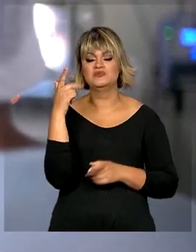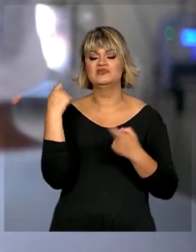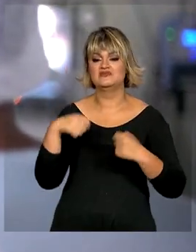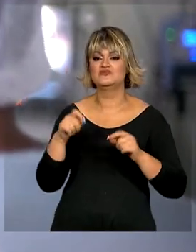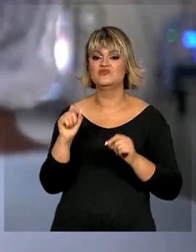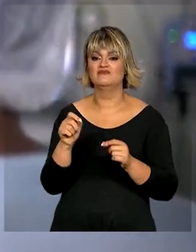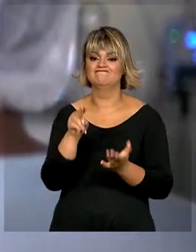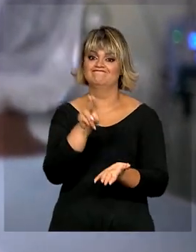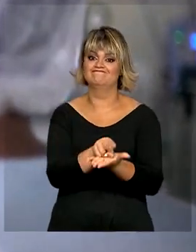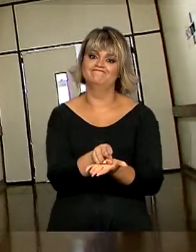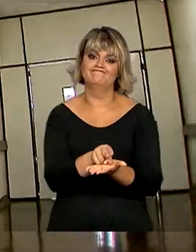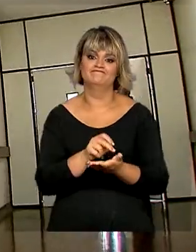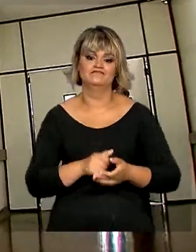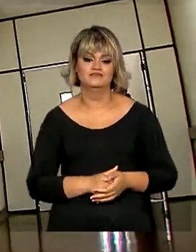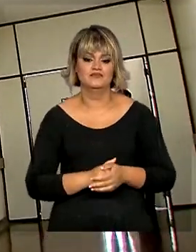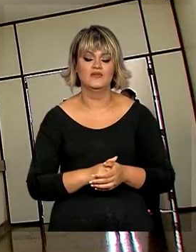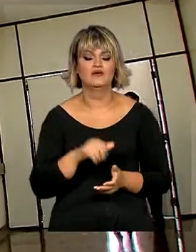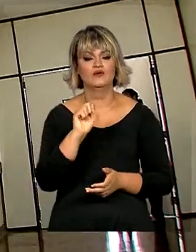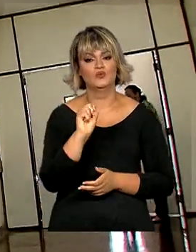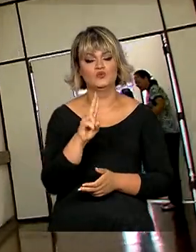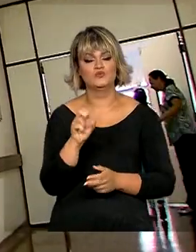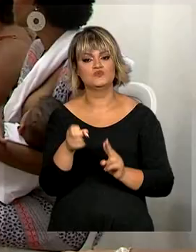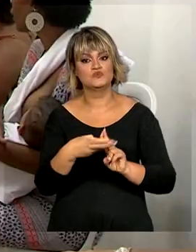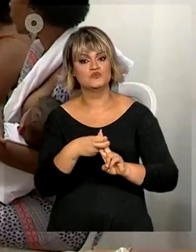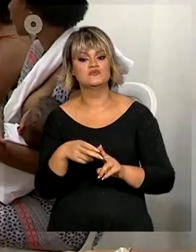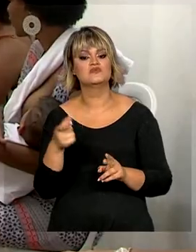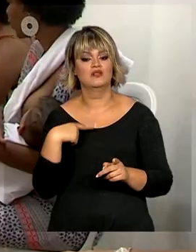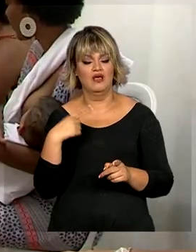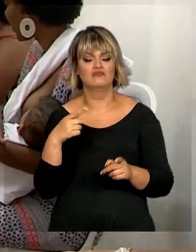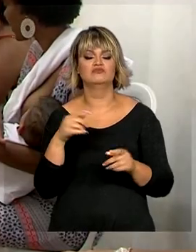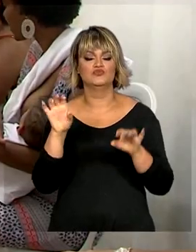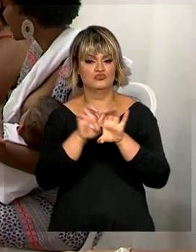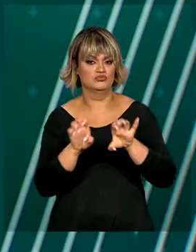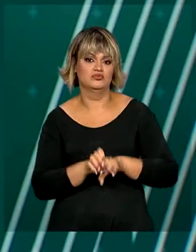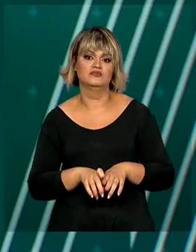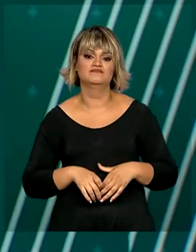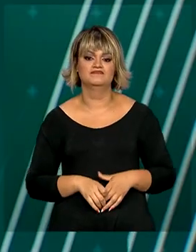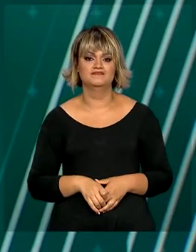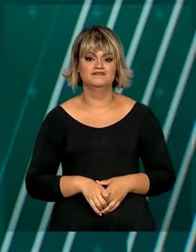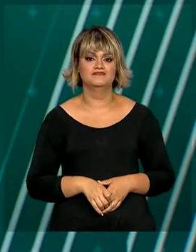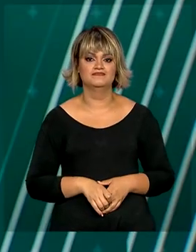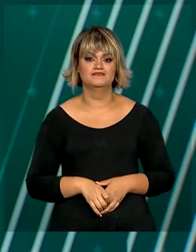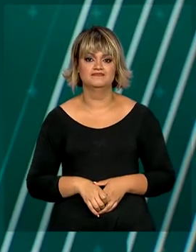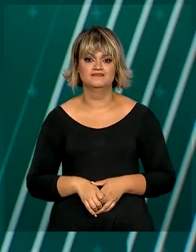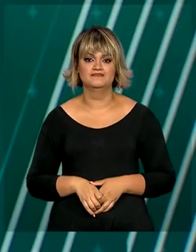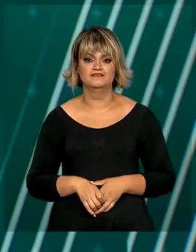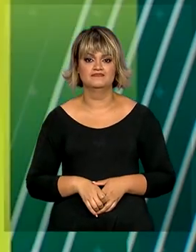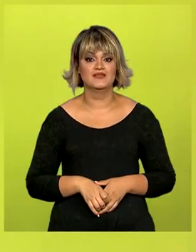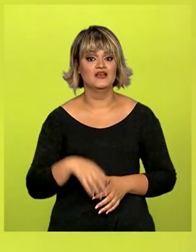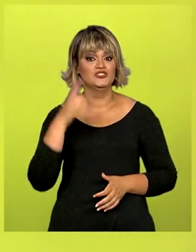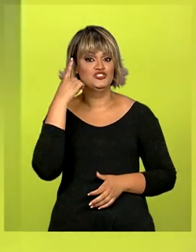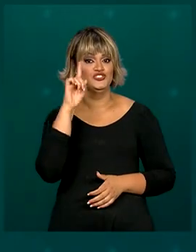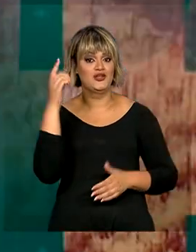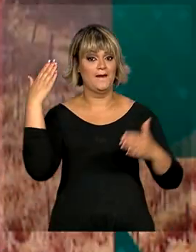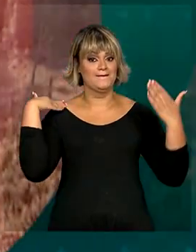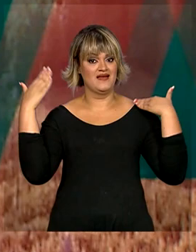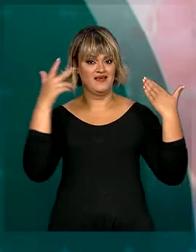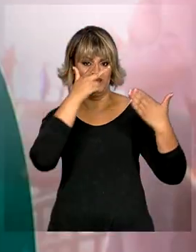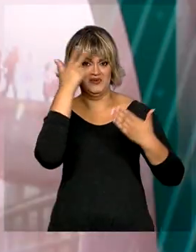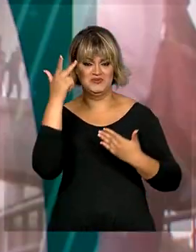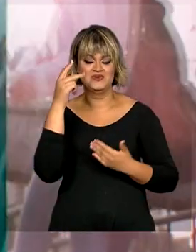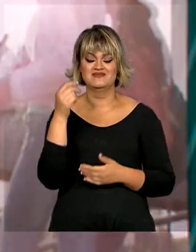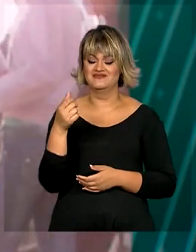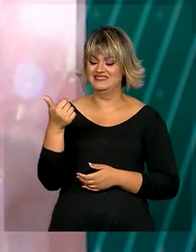precisa ser internado. O SUS oferece todo o suporte. O dia do marinheiro,